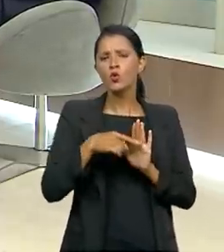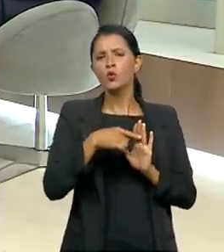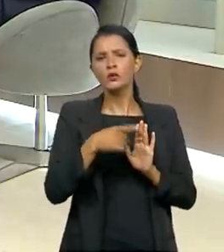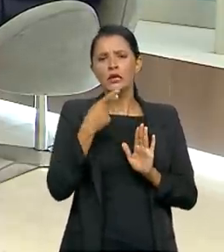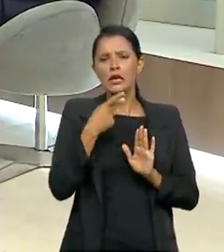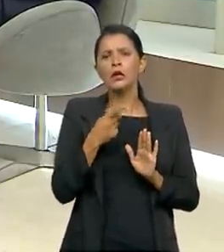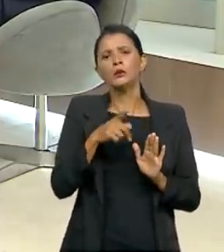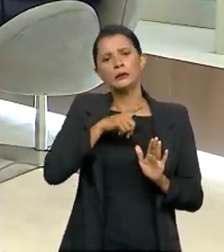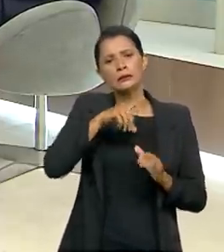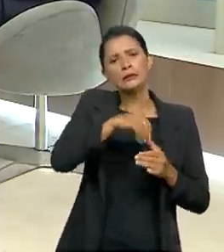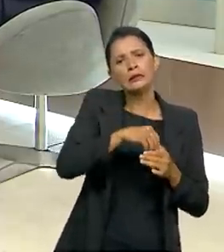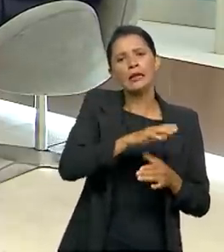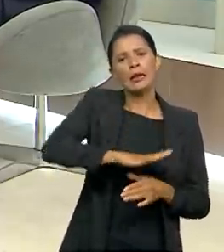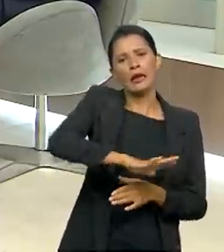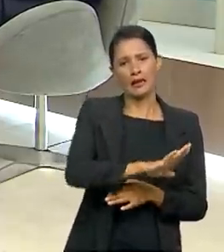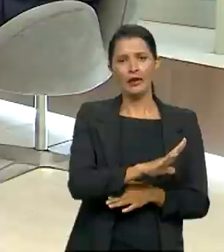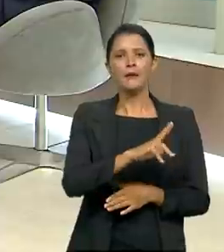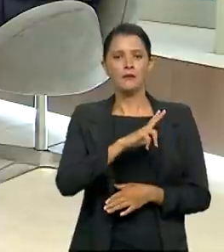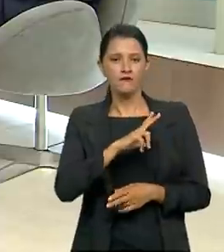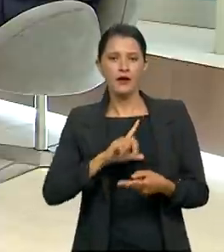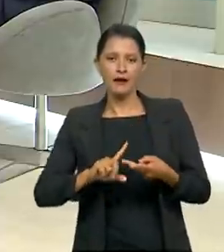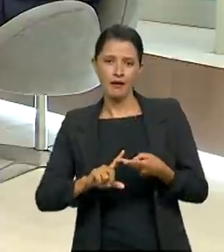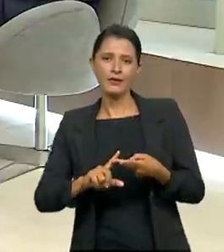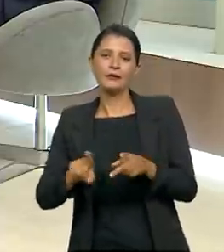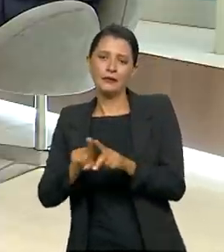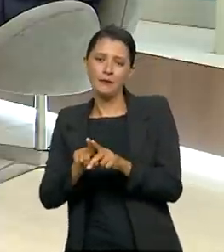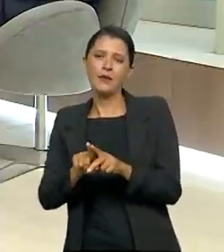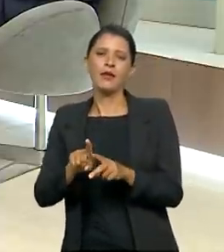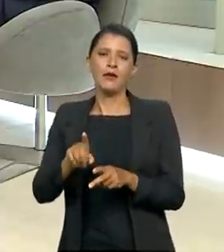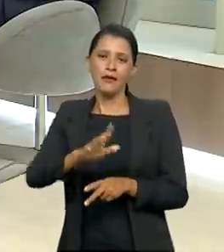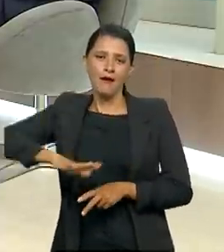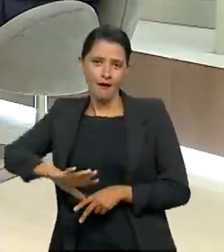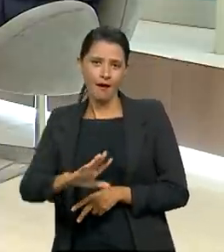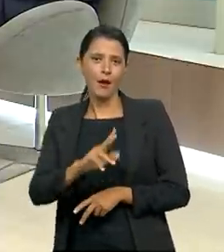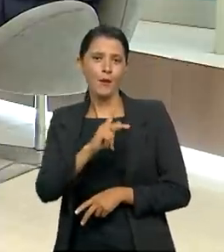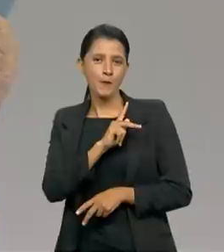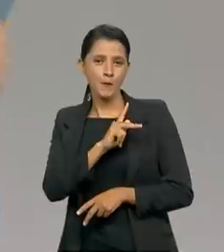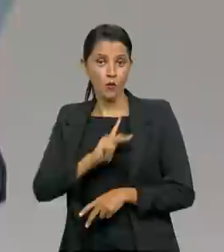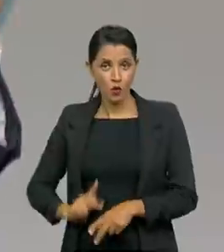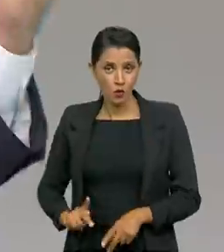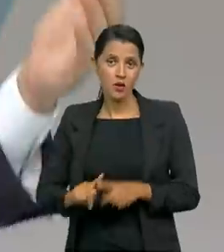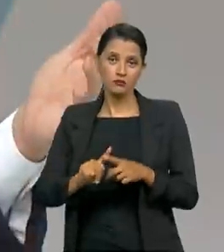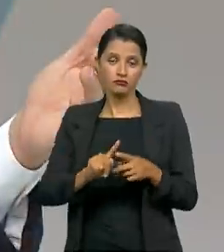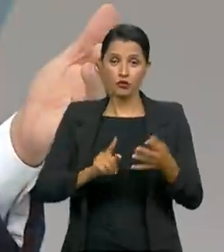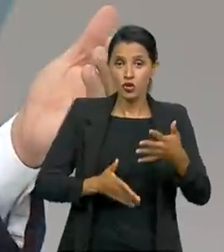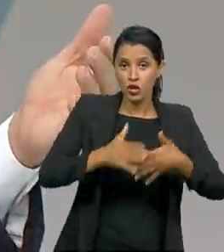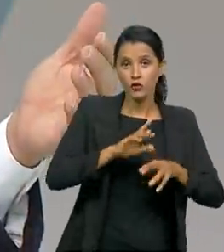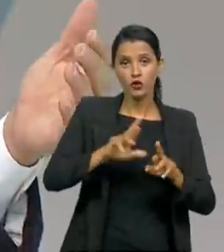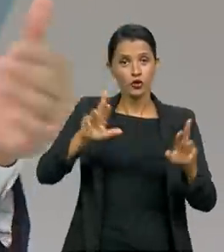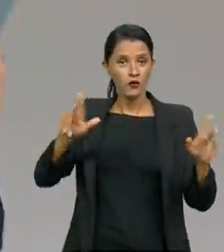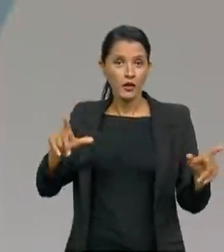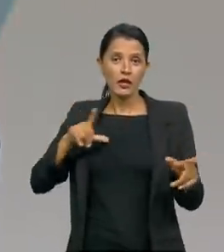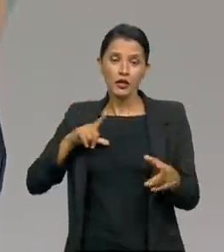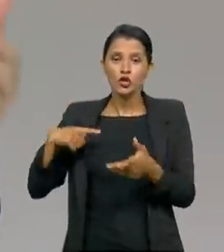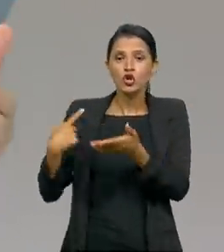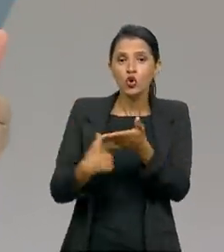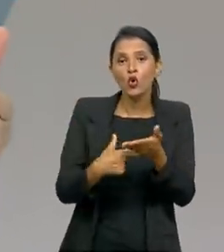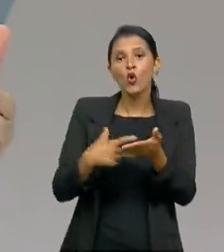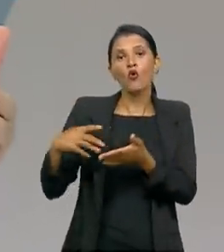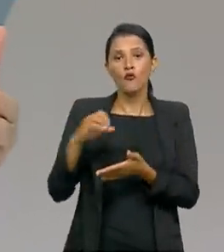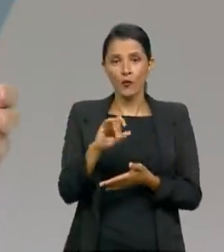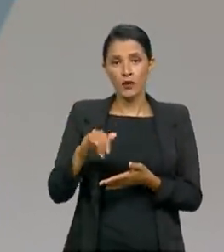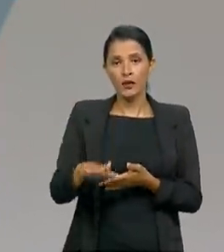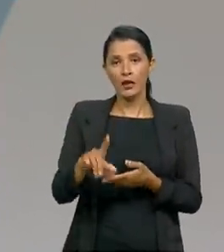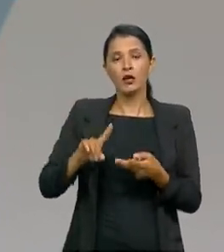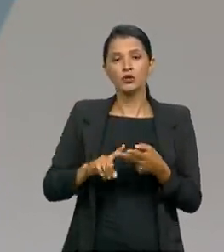perpassam tanto a anestesia privada quanto o serviço público nos diferentes níveis. A conformidade nos processos, a governança